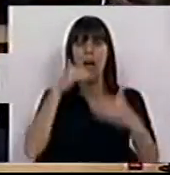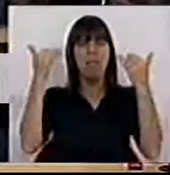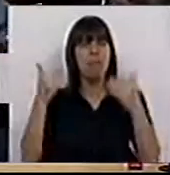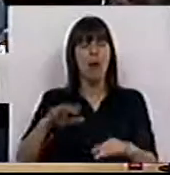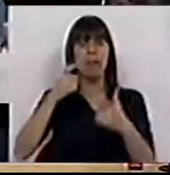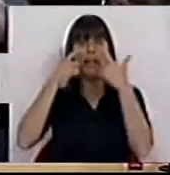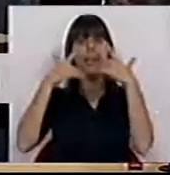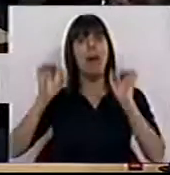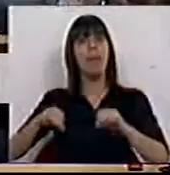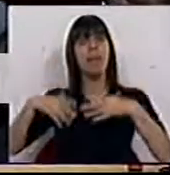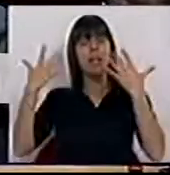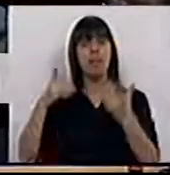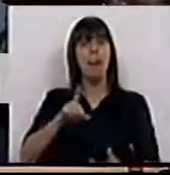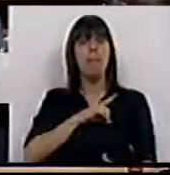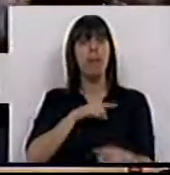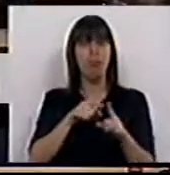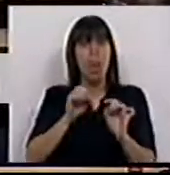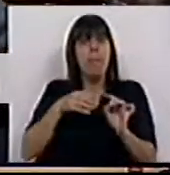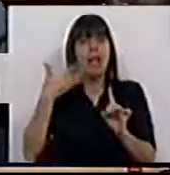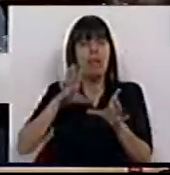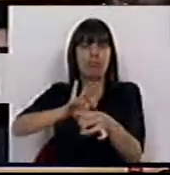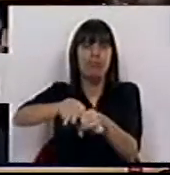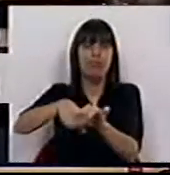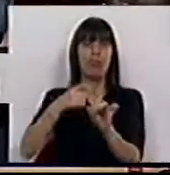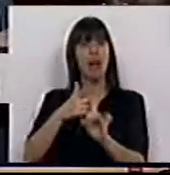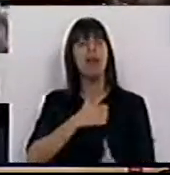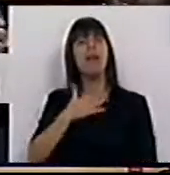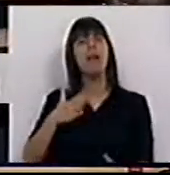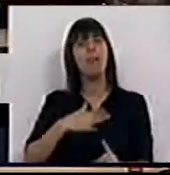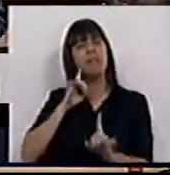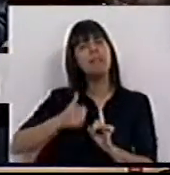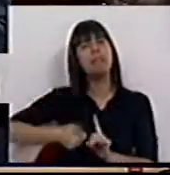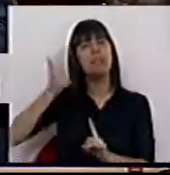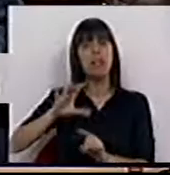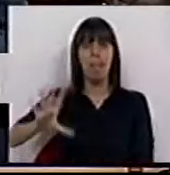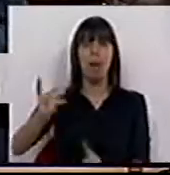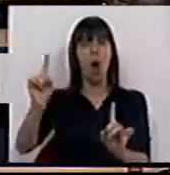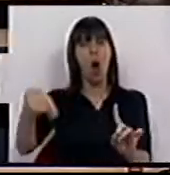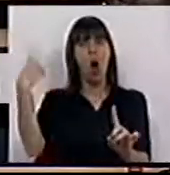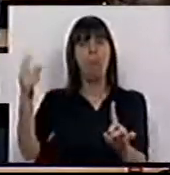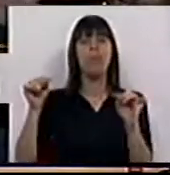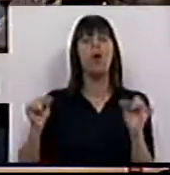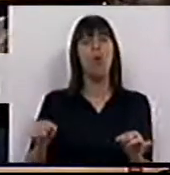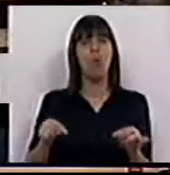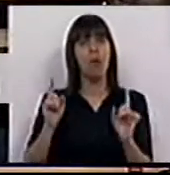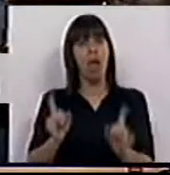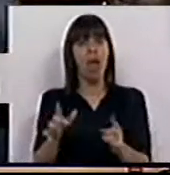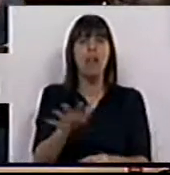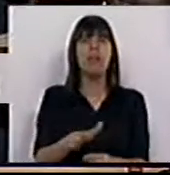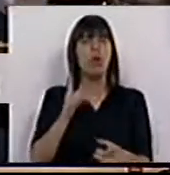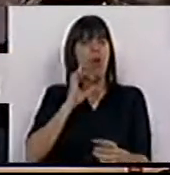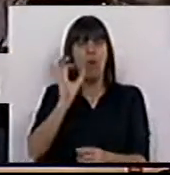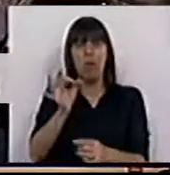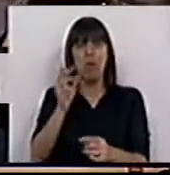tiveram como pecado original a sua privatização e que destruíram esta empresa essencial para o E hoje é esta a situação.